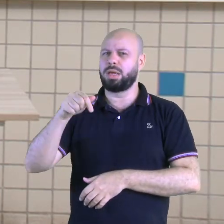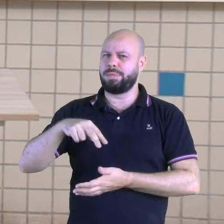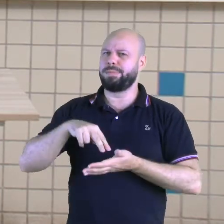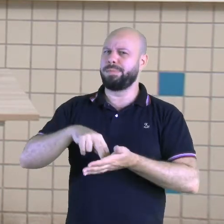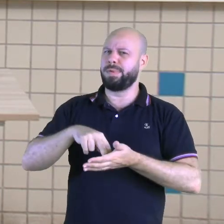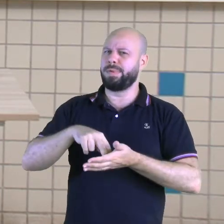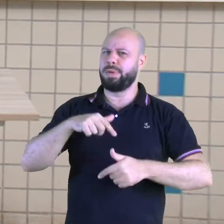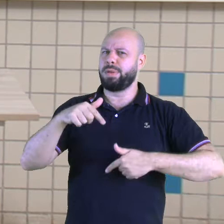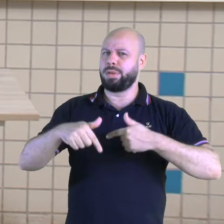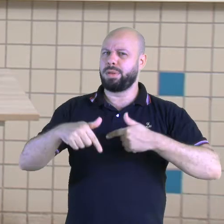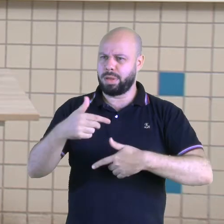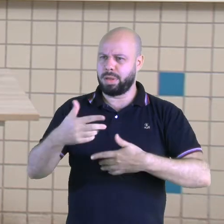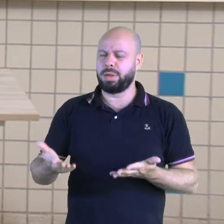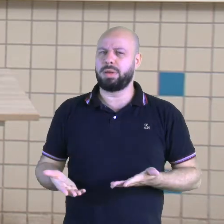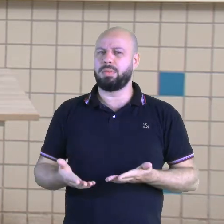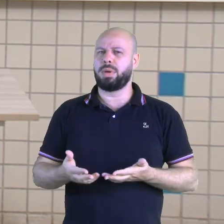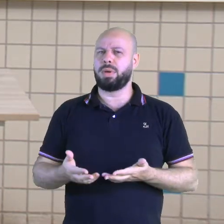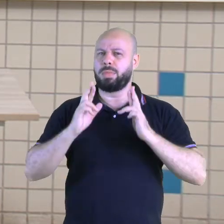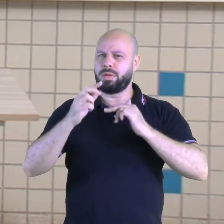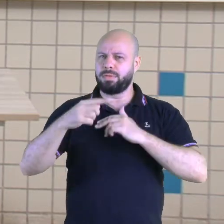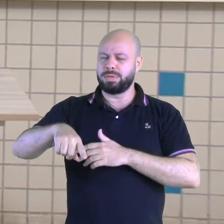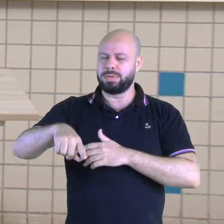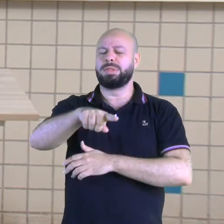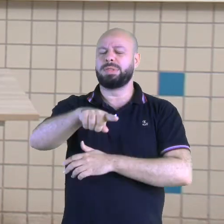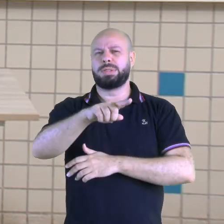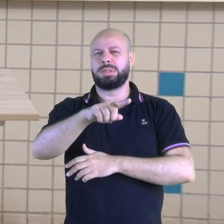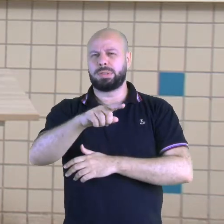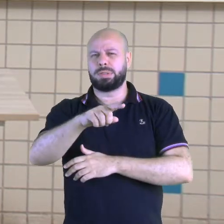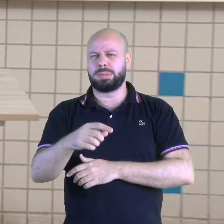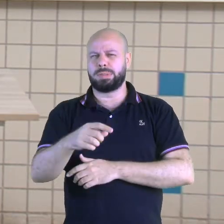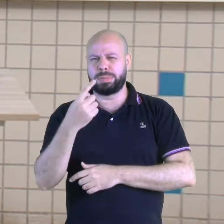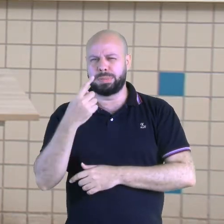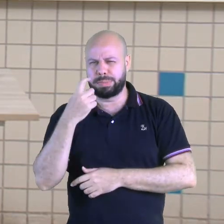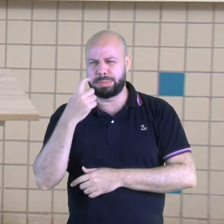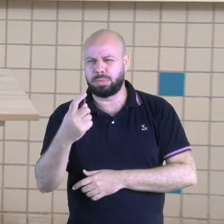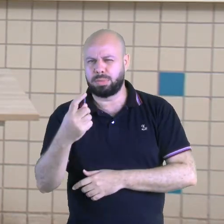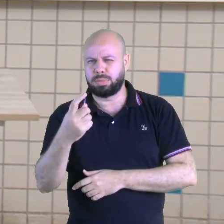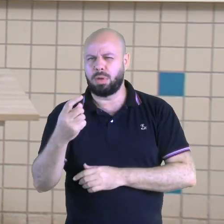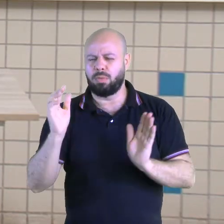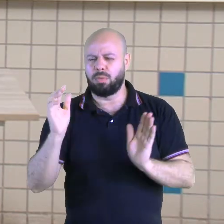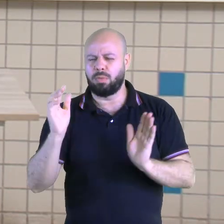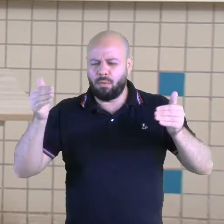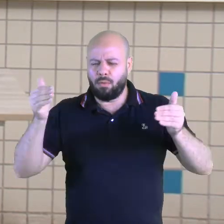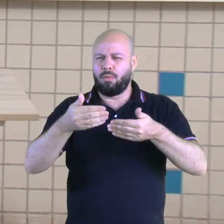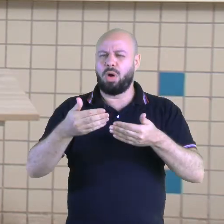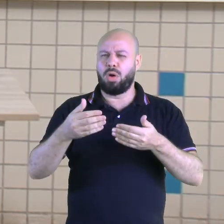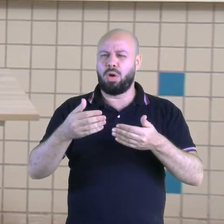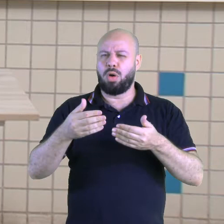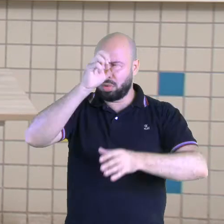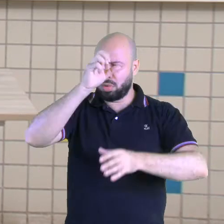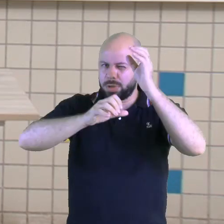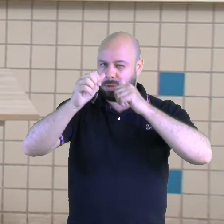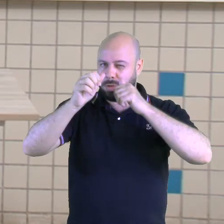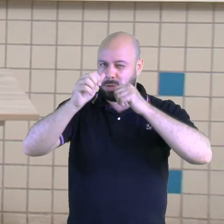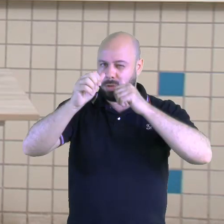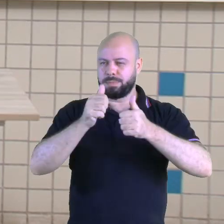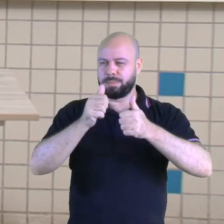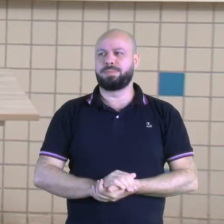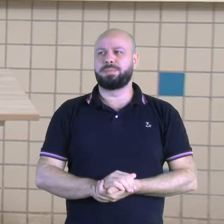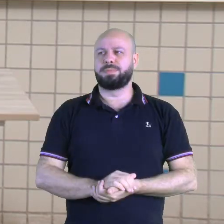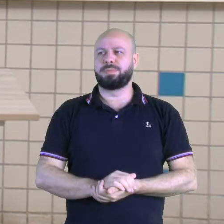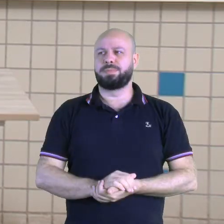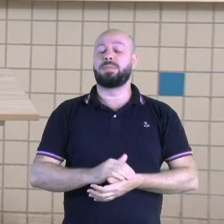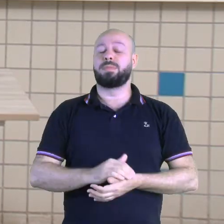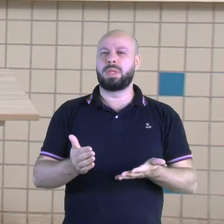Na convicção de que vocês estão sempre também interessados e sempre focados no aprendizado, ok? Então,